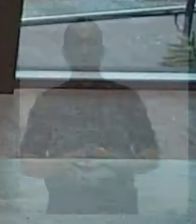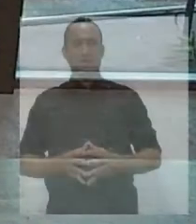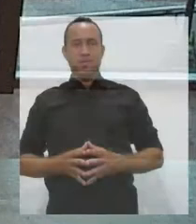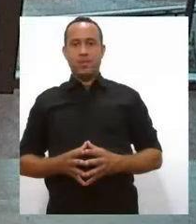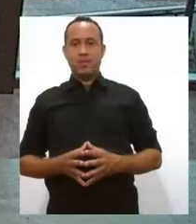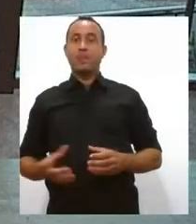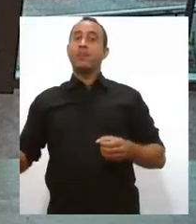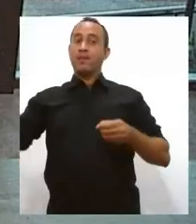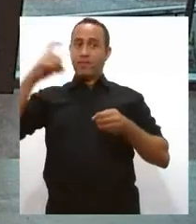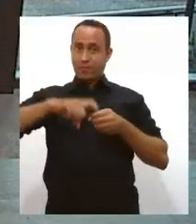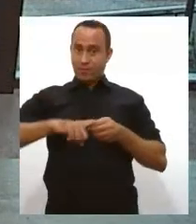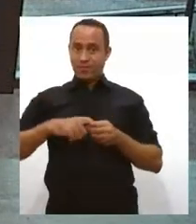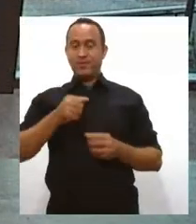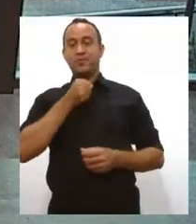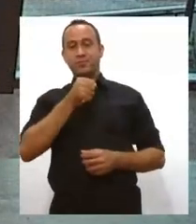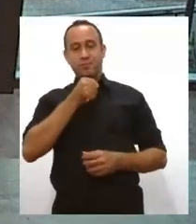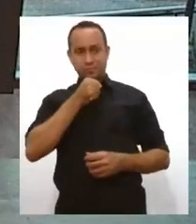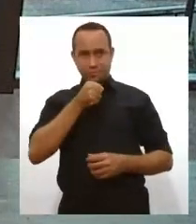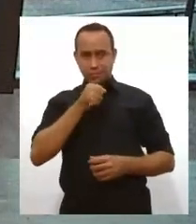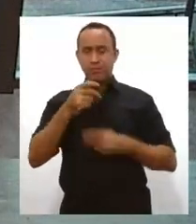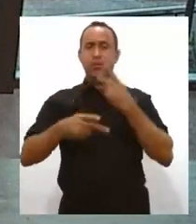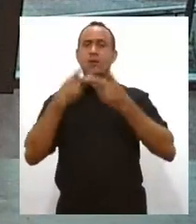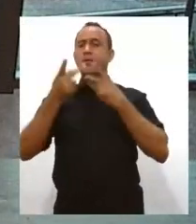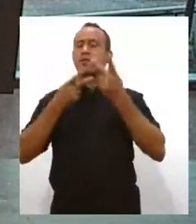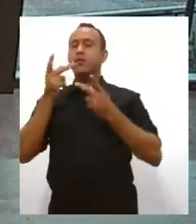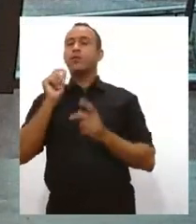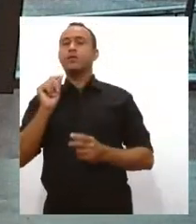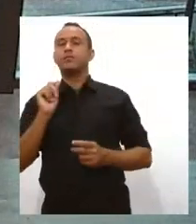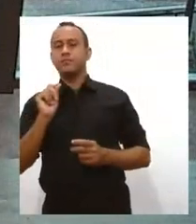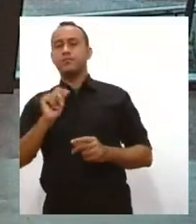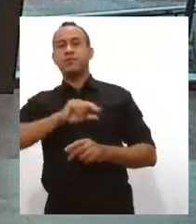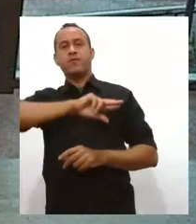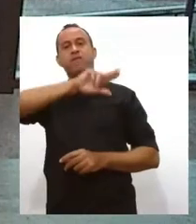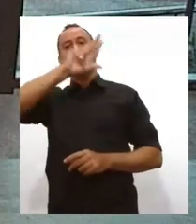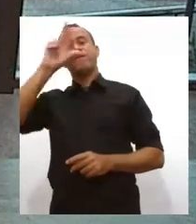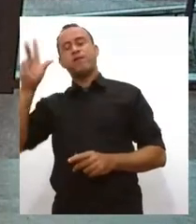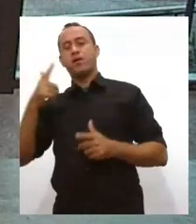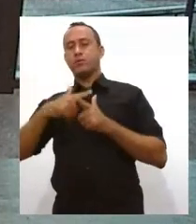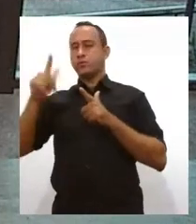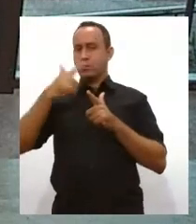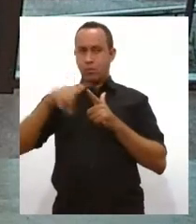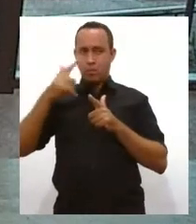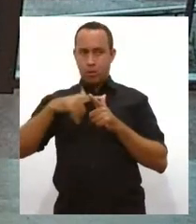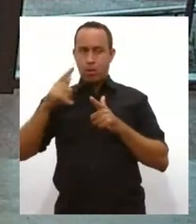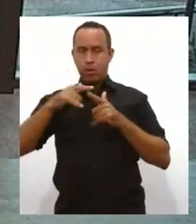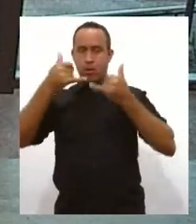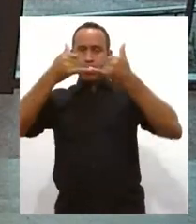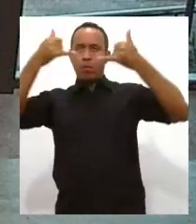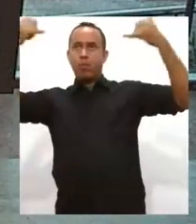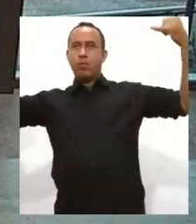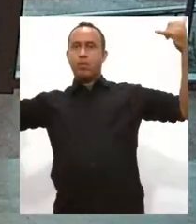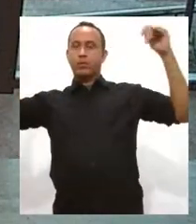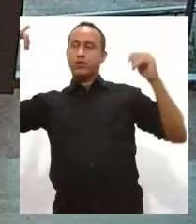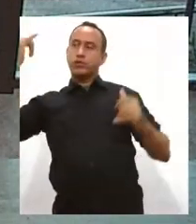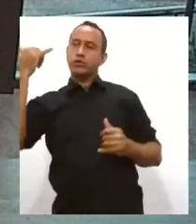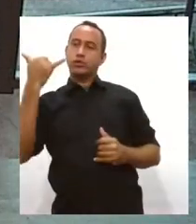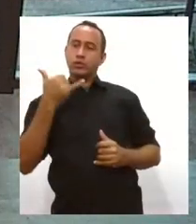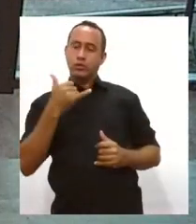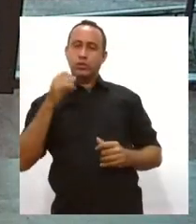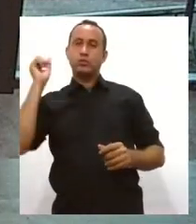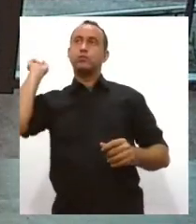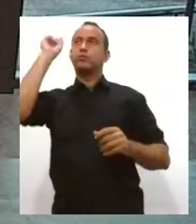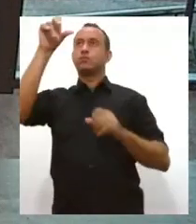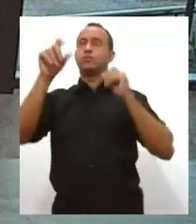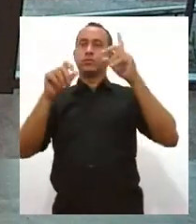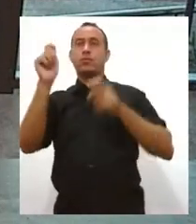De volta com o Jornal da Alesi para falar sobre várias interferências na rede de energia elétrica através de objetos como